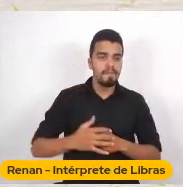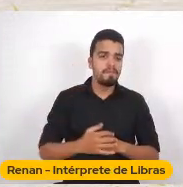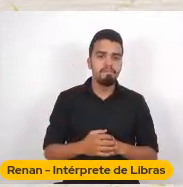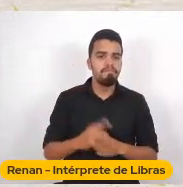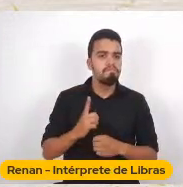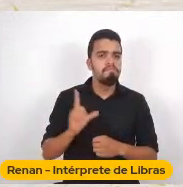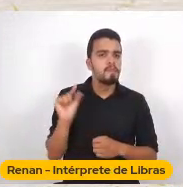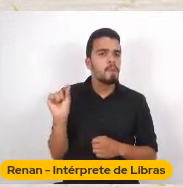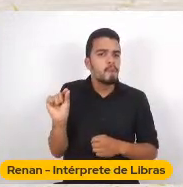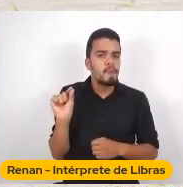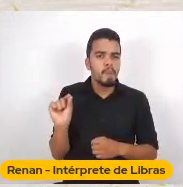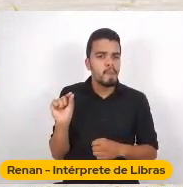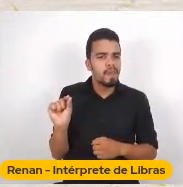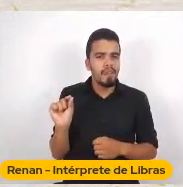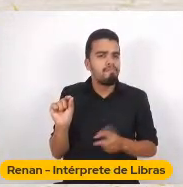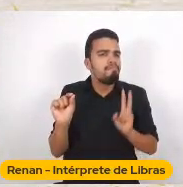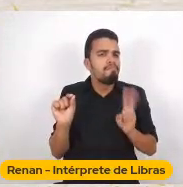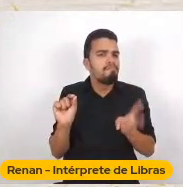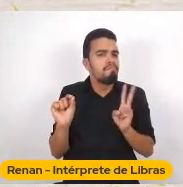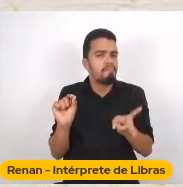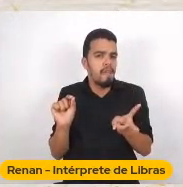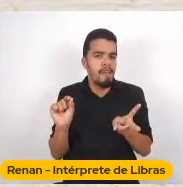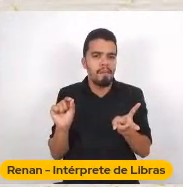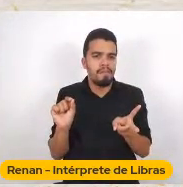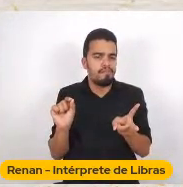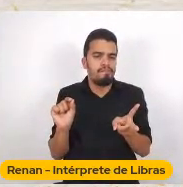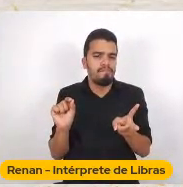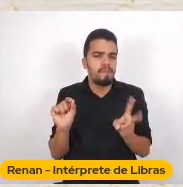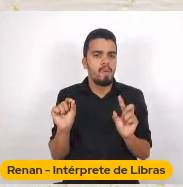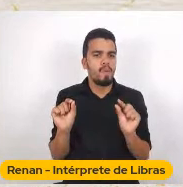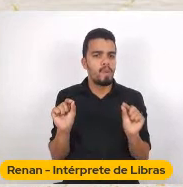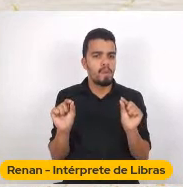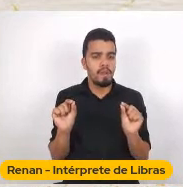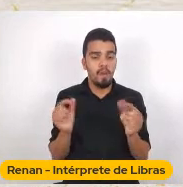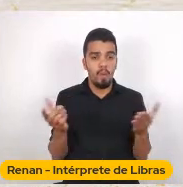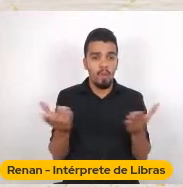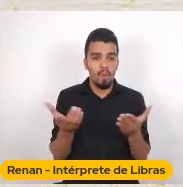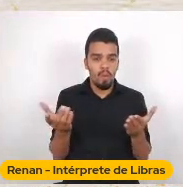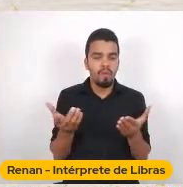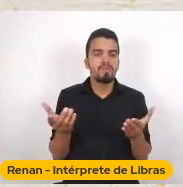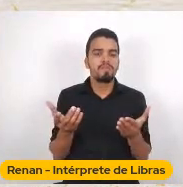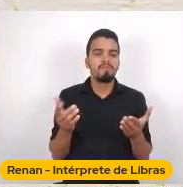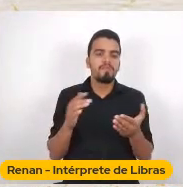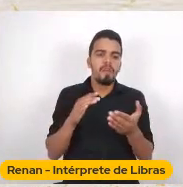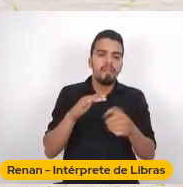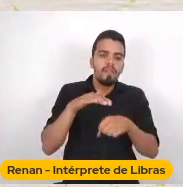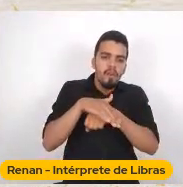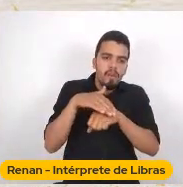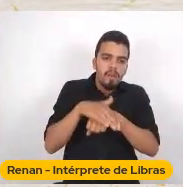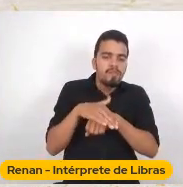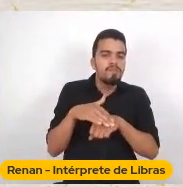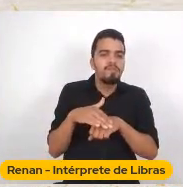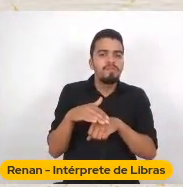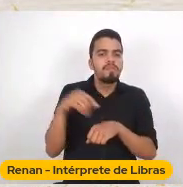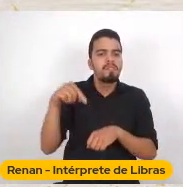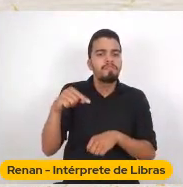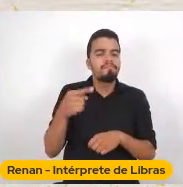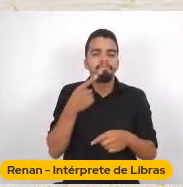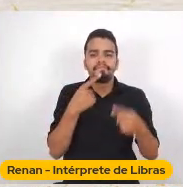colegas Que aqui estão Nessa noite Que nos privilegia A discussão Que foi Uma